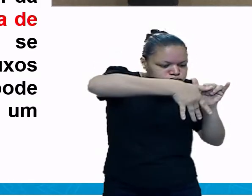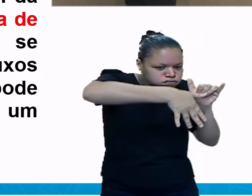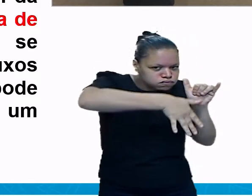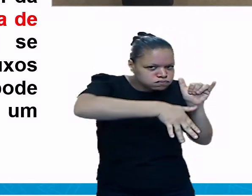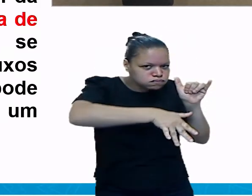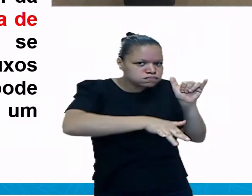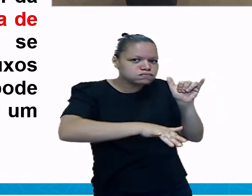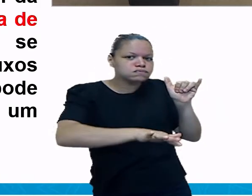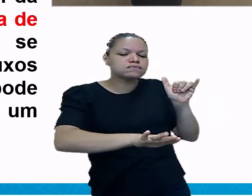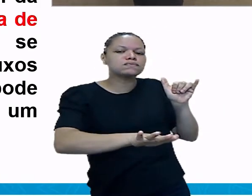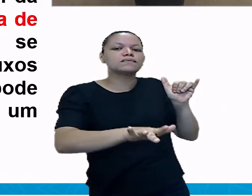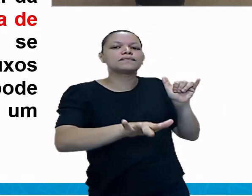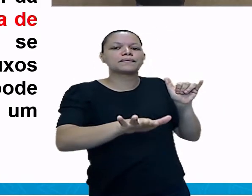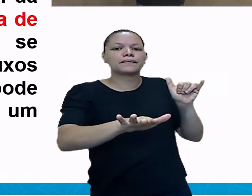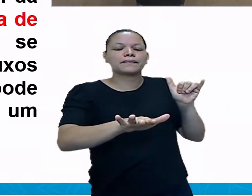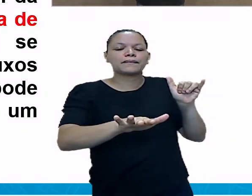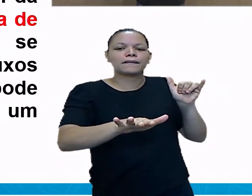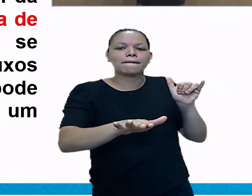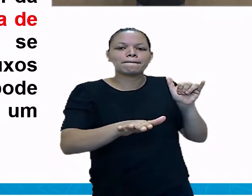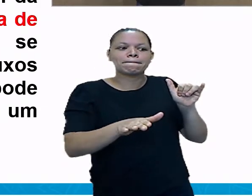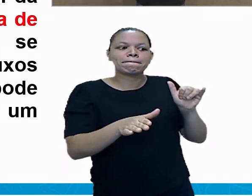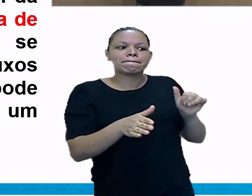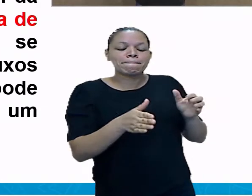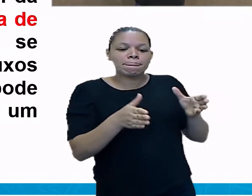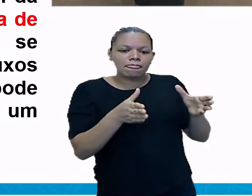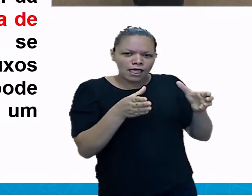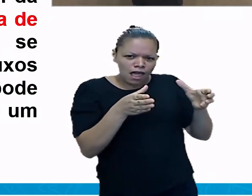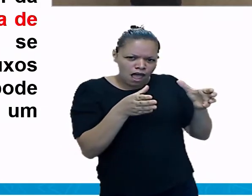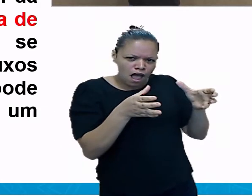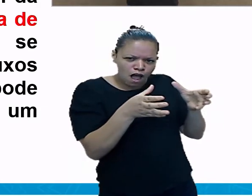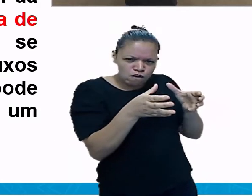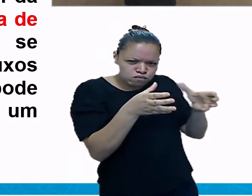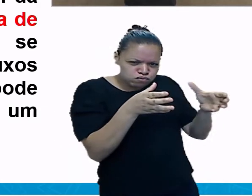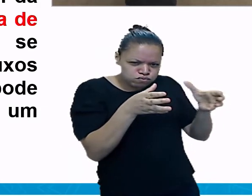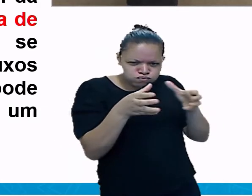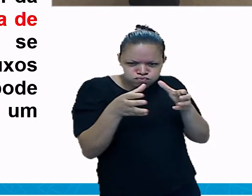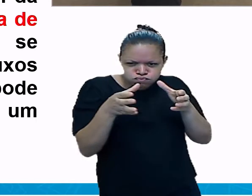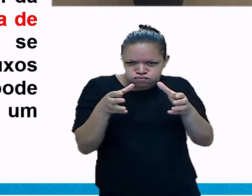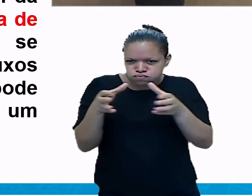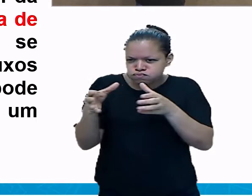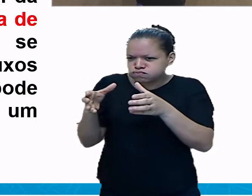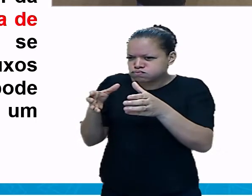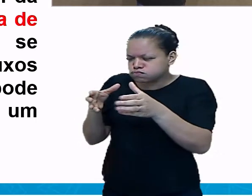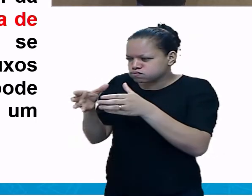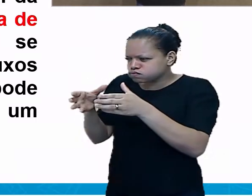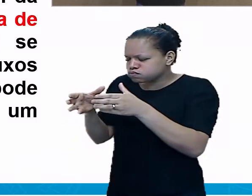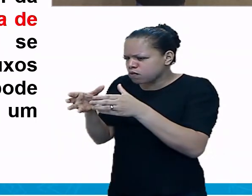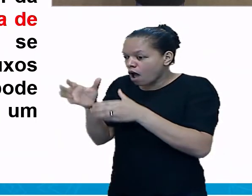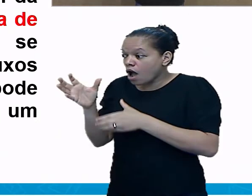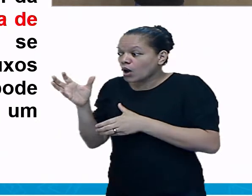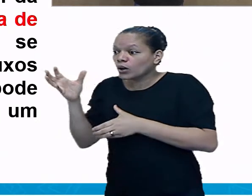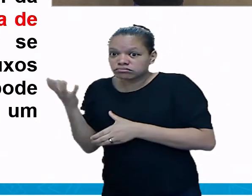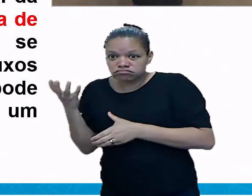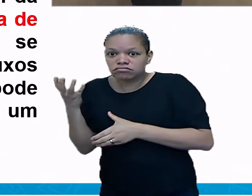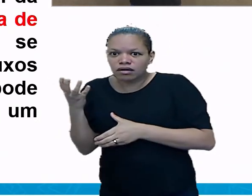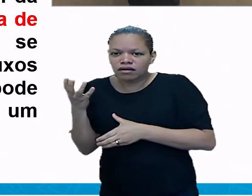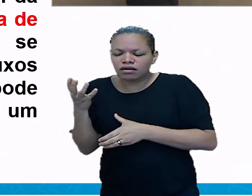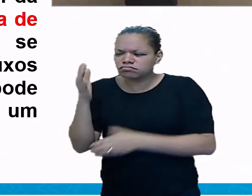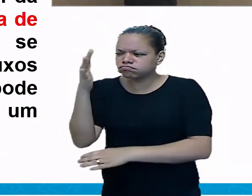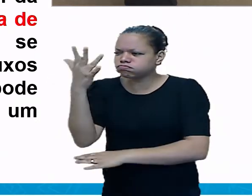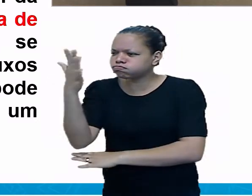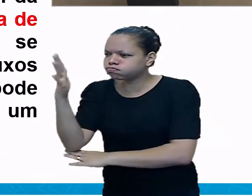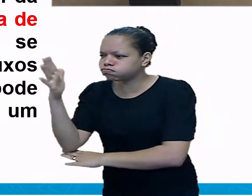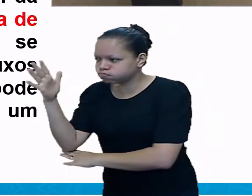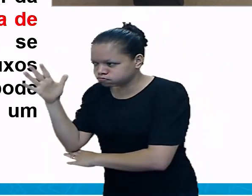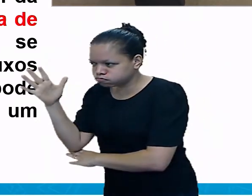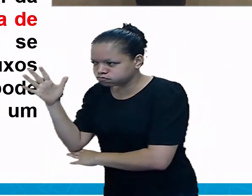A forma na qual ela se manifesta na natureza é nos fluxos de água, como rios e lagos,